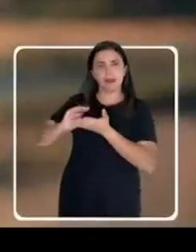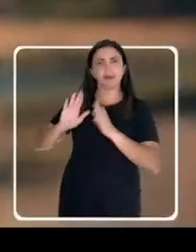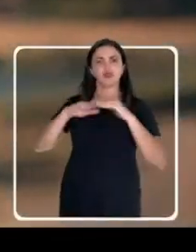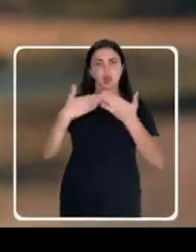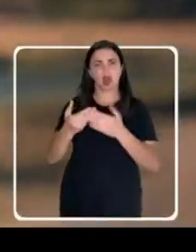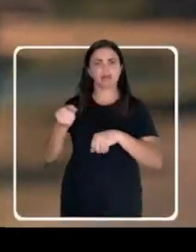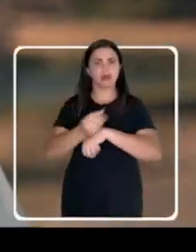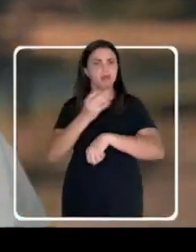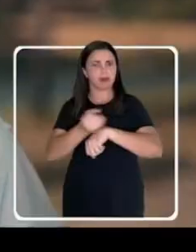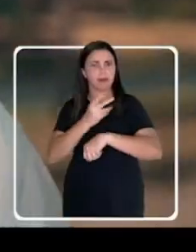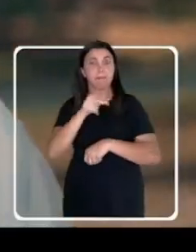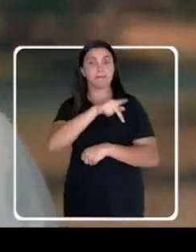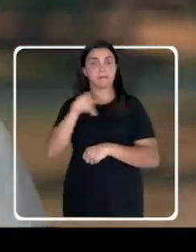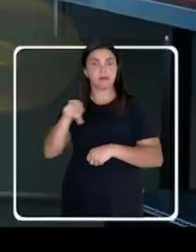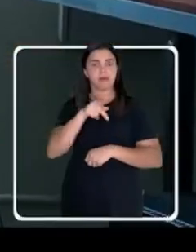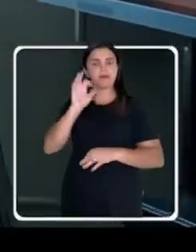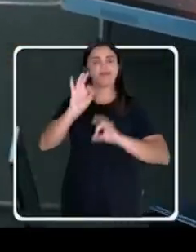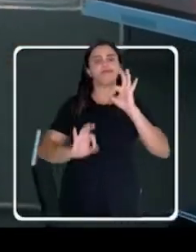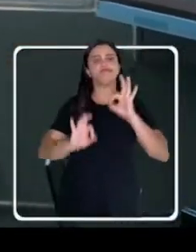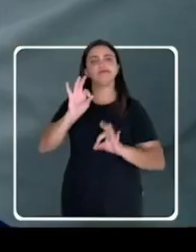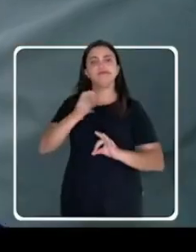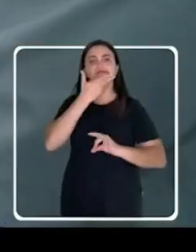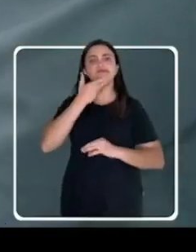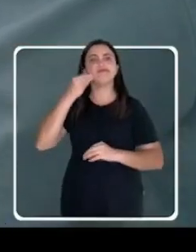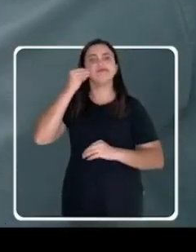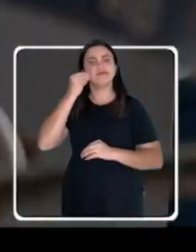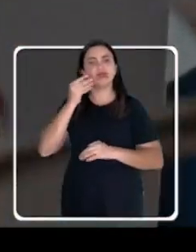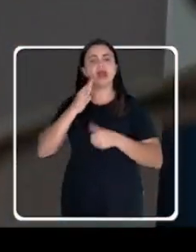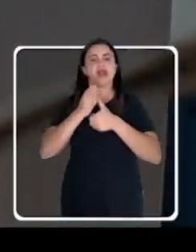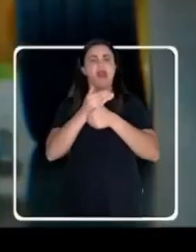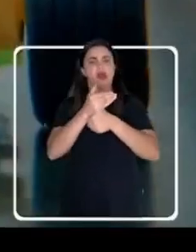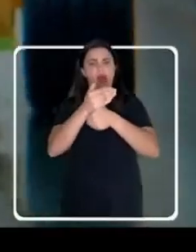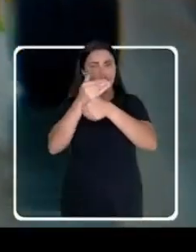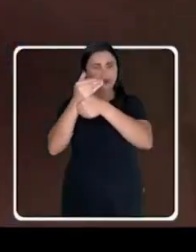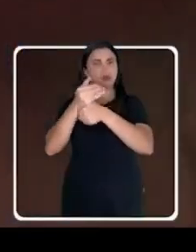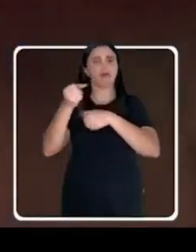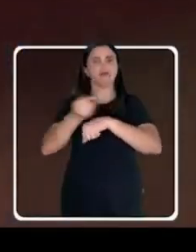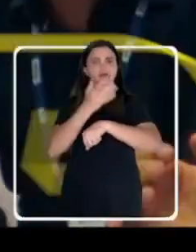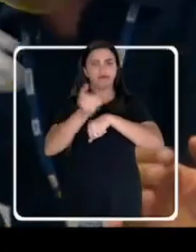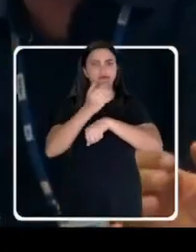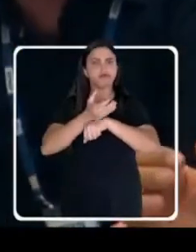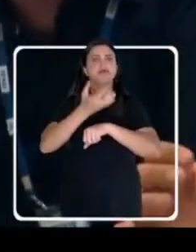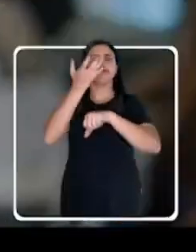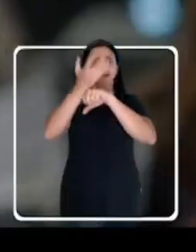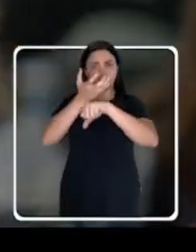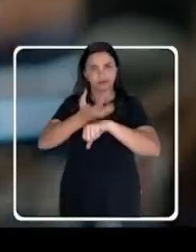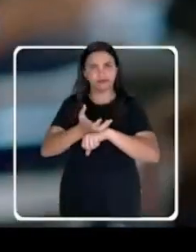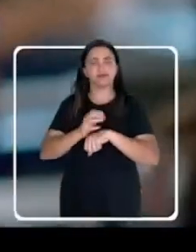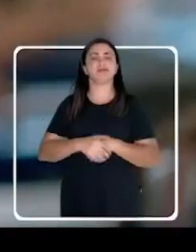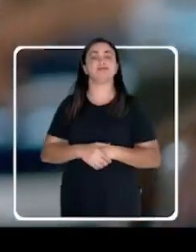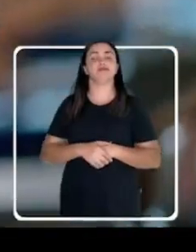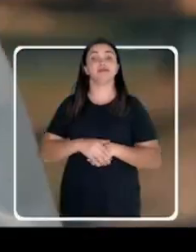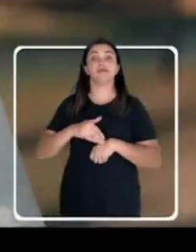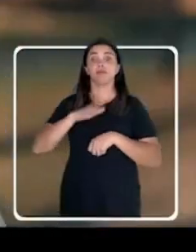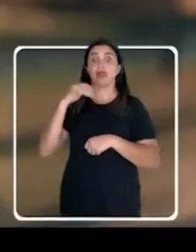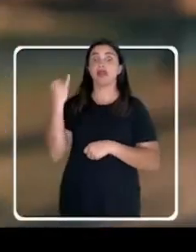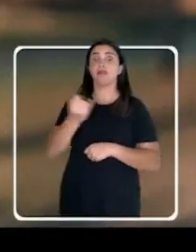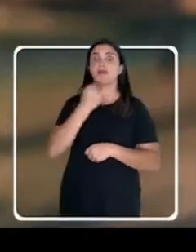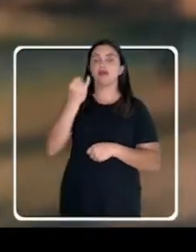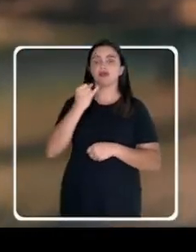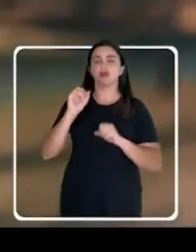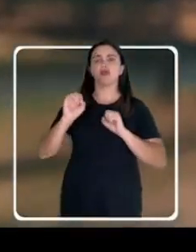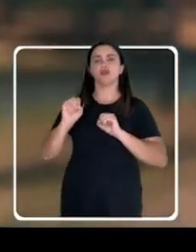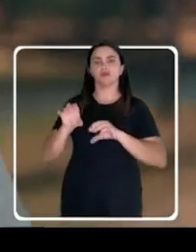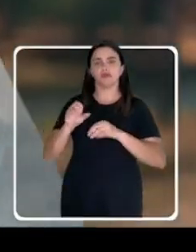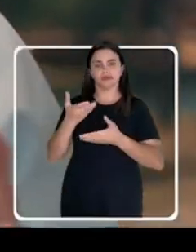Investimos em escolas modernas, professores preparados, muita tecnologia, inovação e disciplina. E o que é